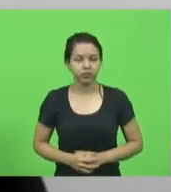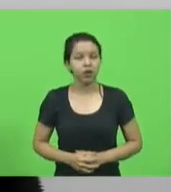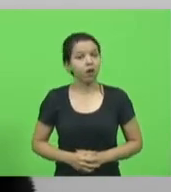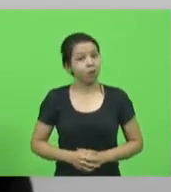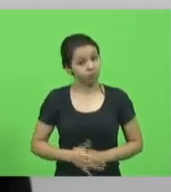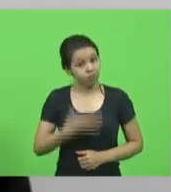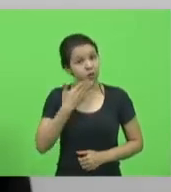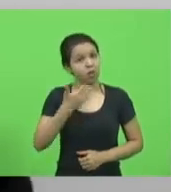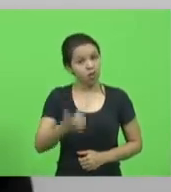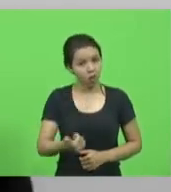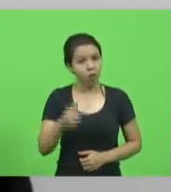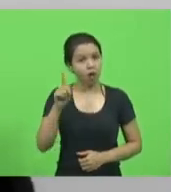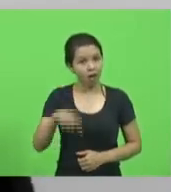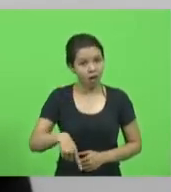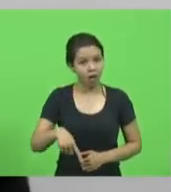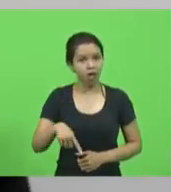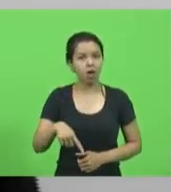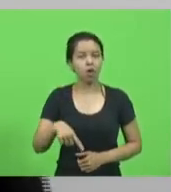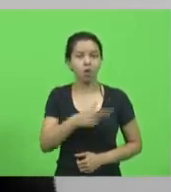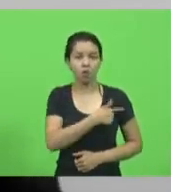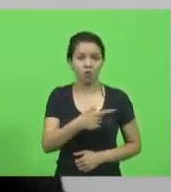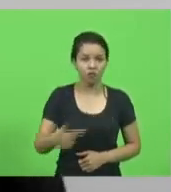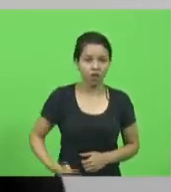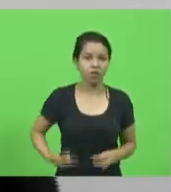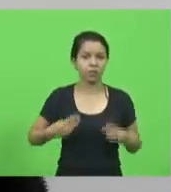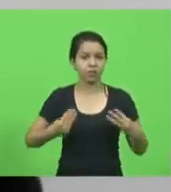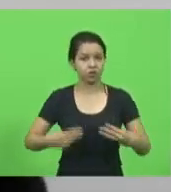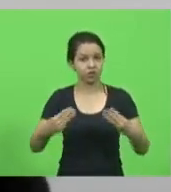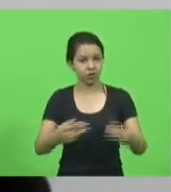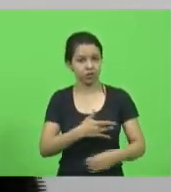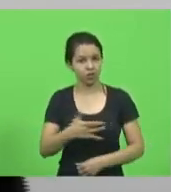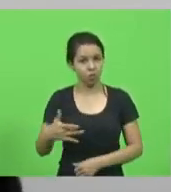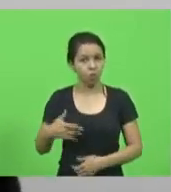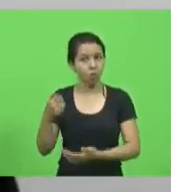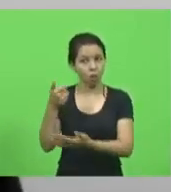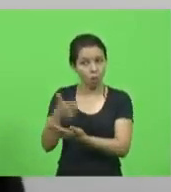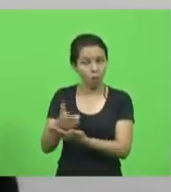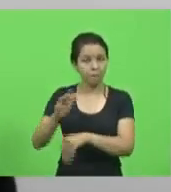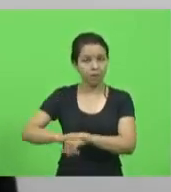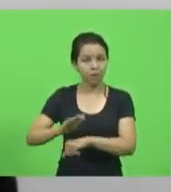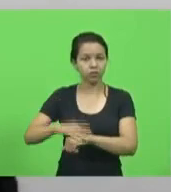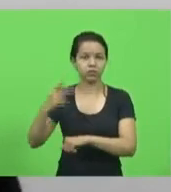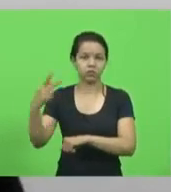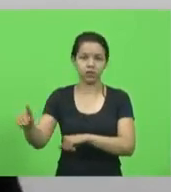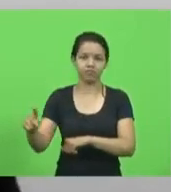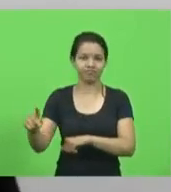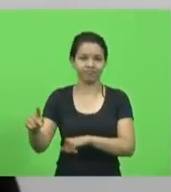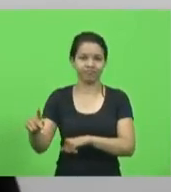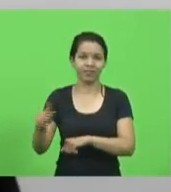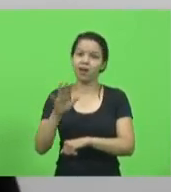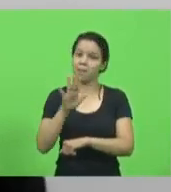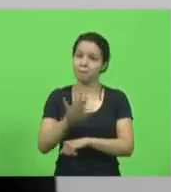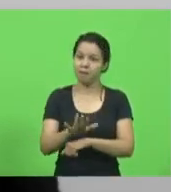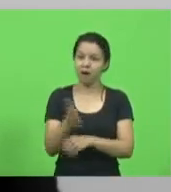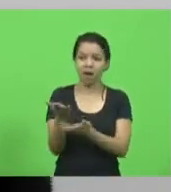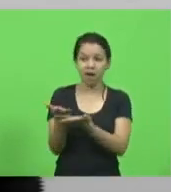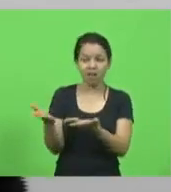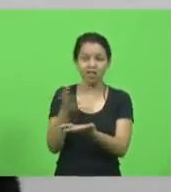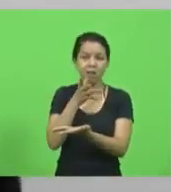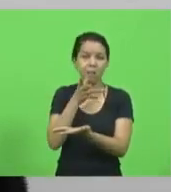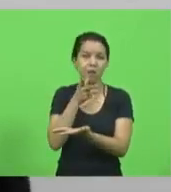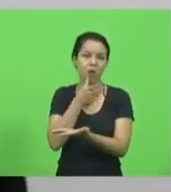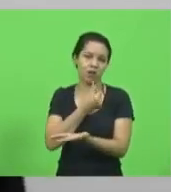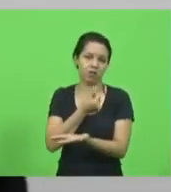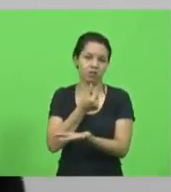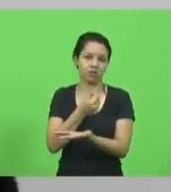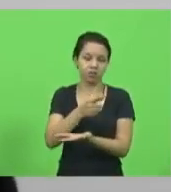da Saúde comprar, mas como está havendo esta demora, é preciso ter um protagonismo. O caso